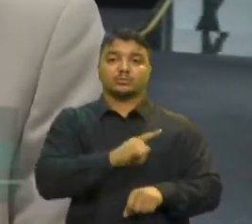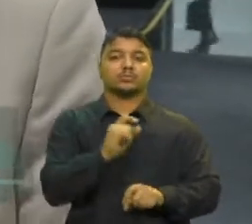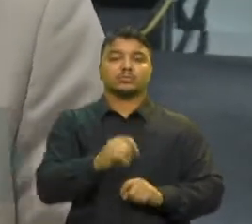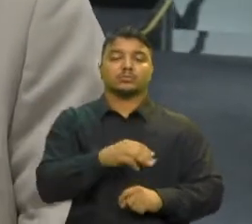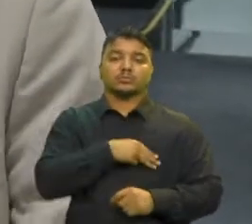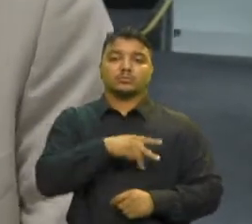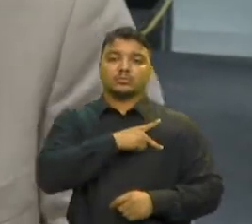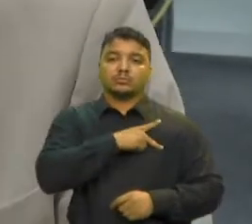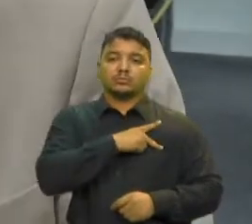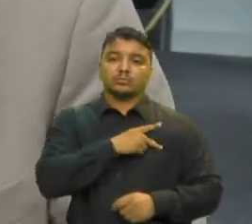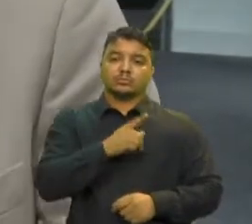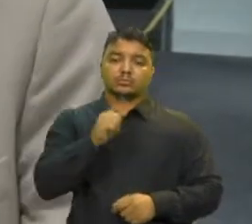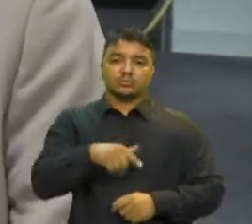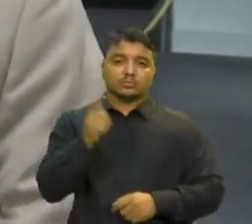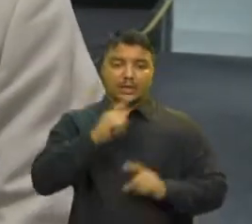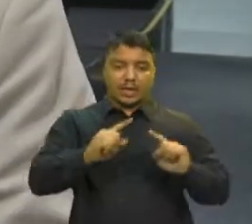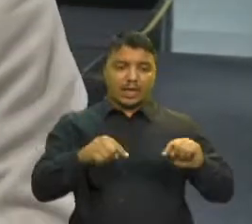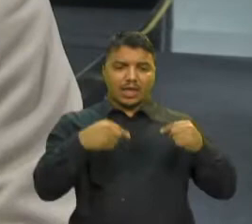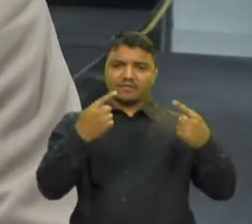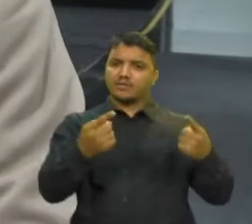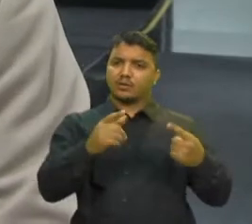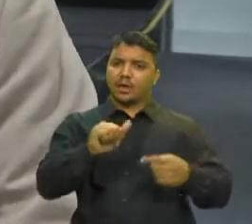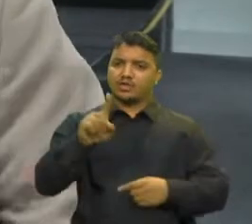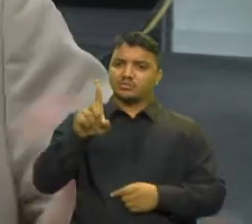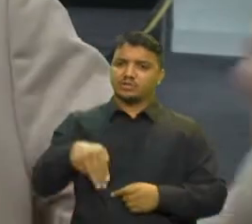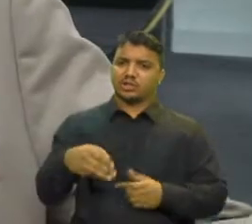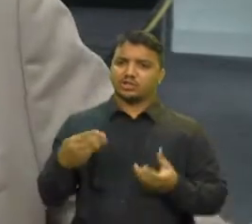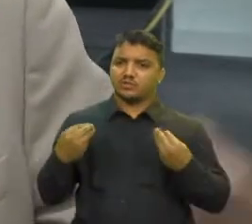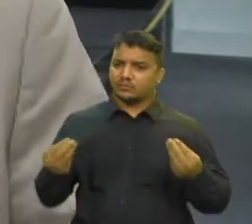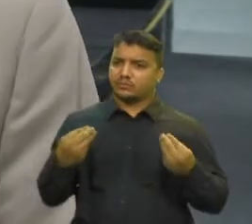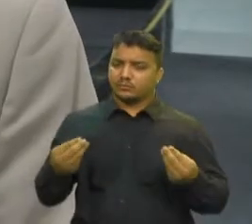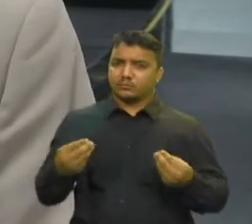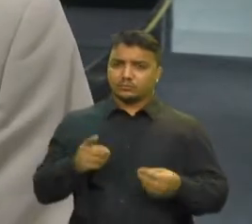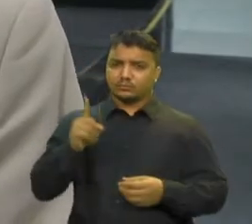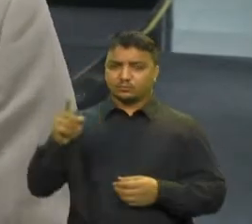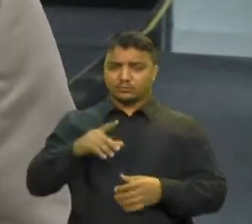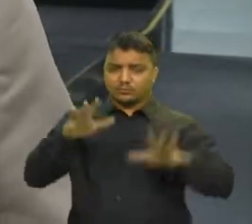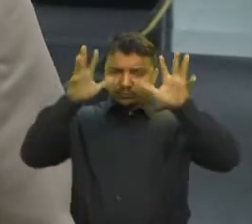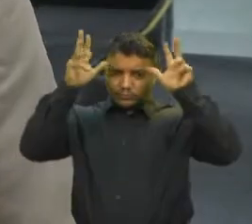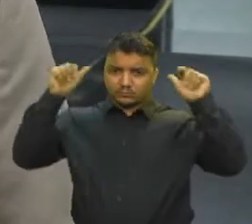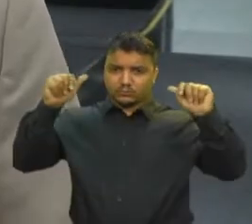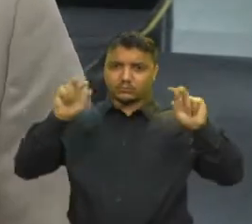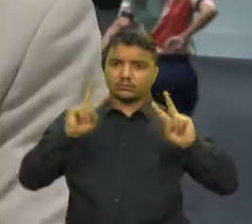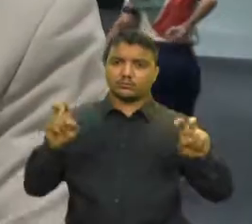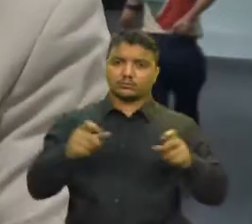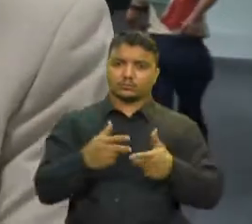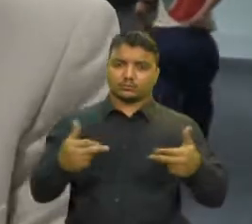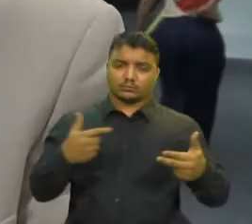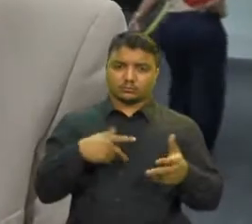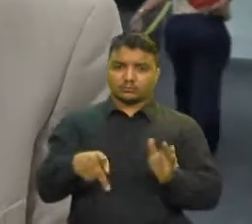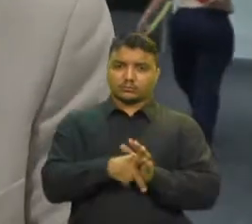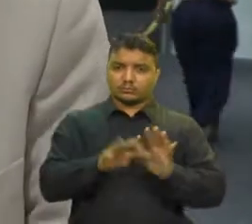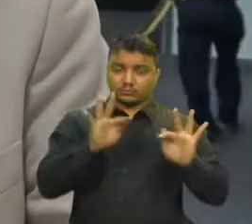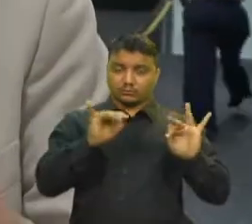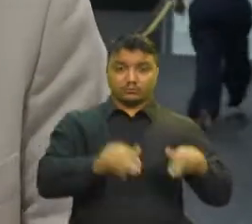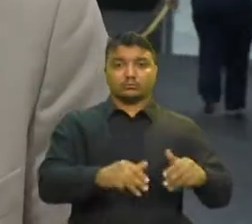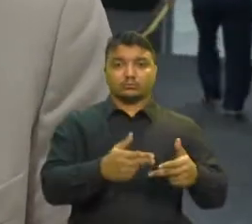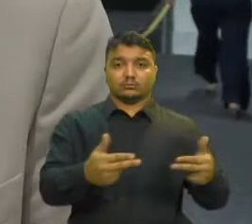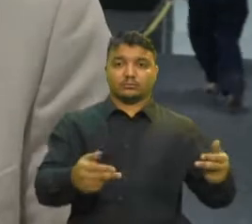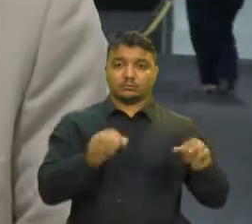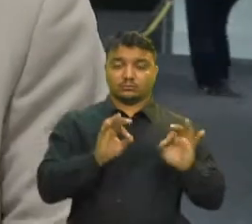permite revisão administrativa Lá no Conselho do Ministério Público de atos finalistas Isso é um equívoco